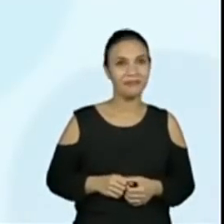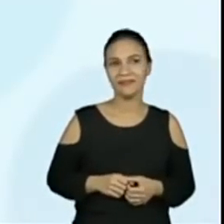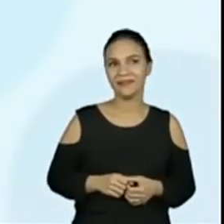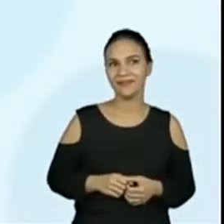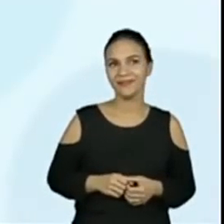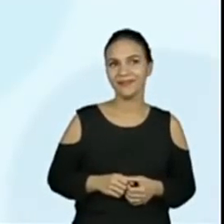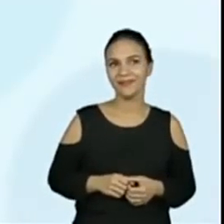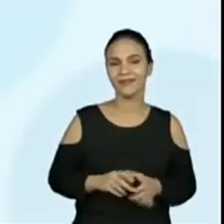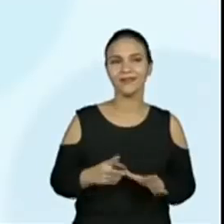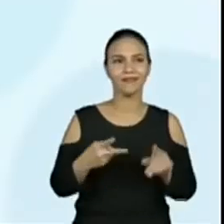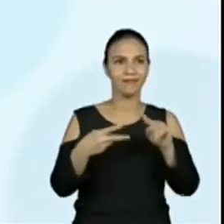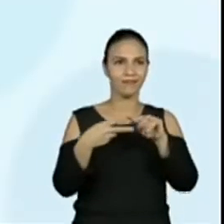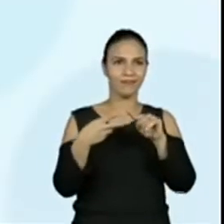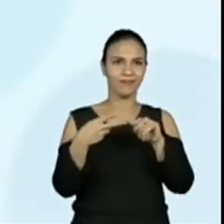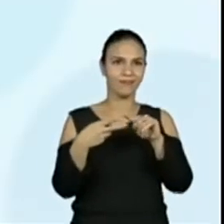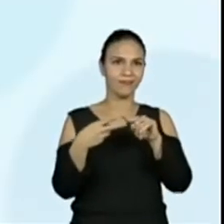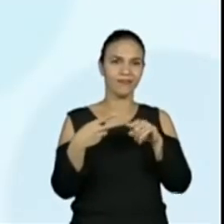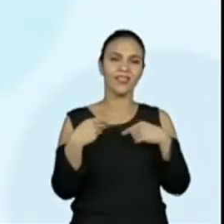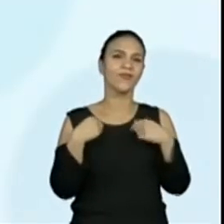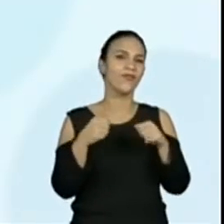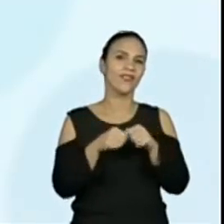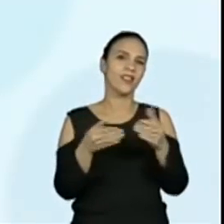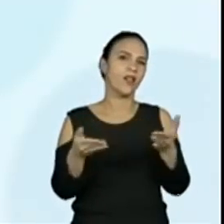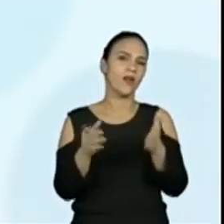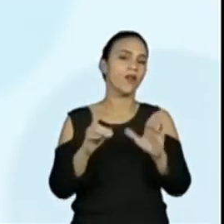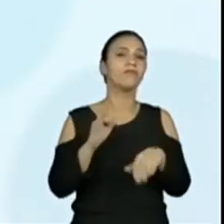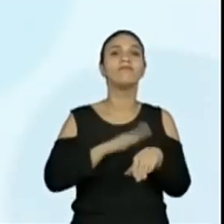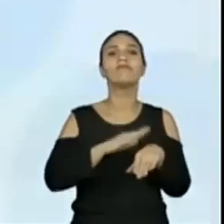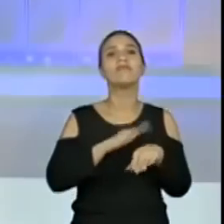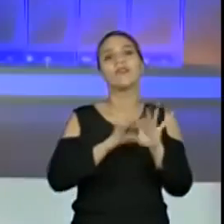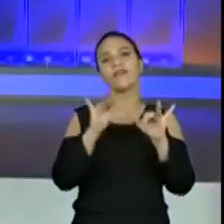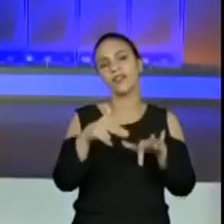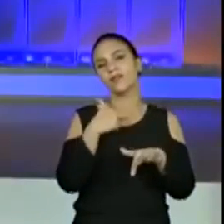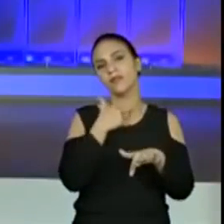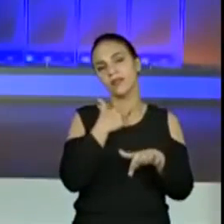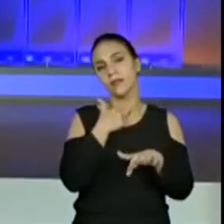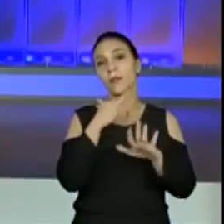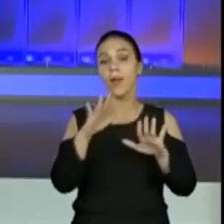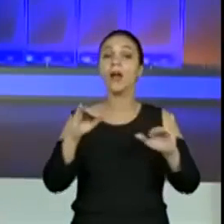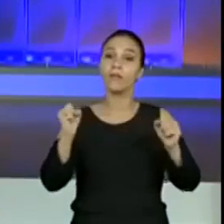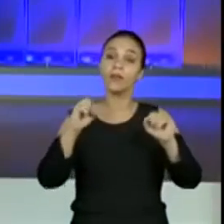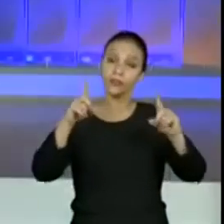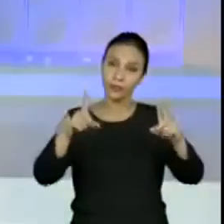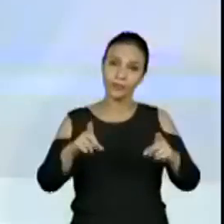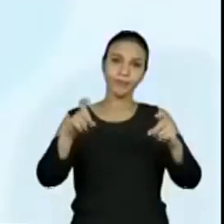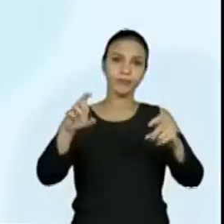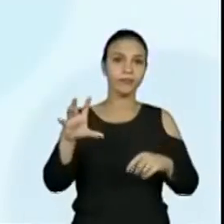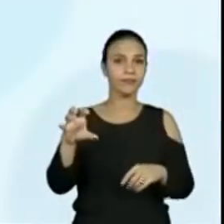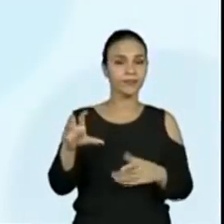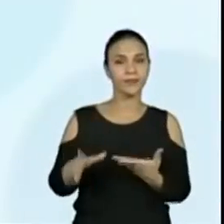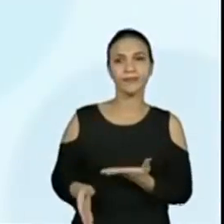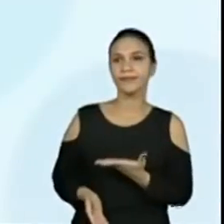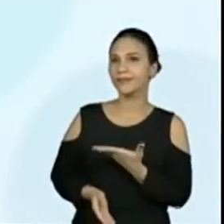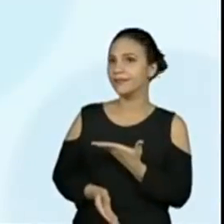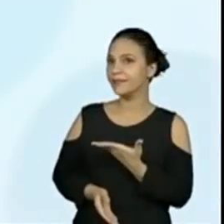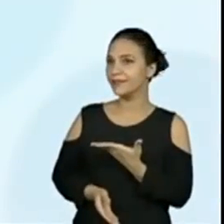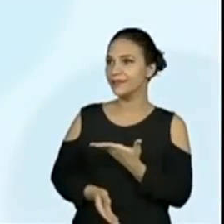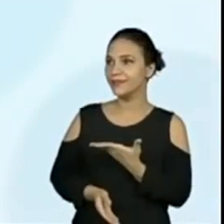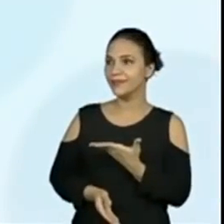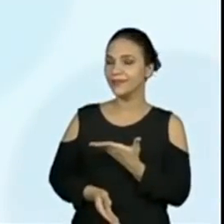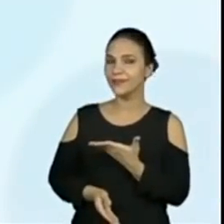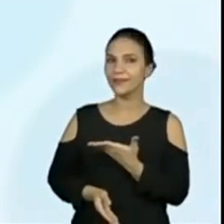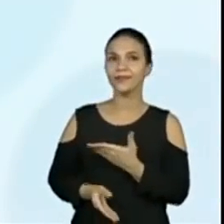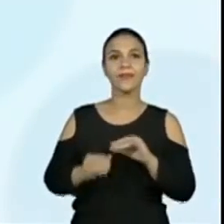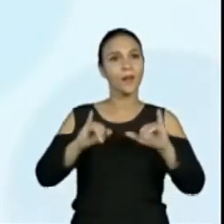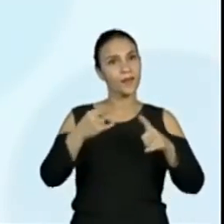Esses dois eu não vou fazer nesse momento, senão não vai dar tempo da gente terminar. Mas agora é legal tirar um print. Tira um print só dessas duas. Isso, para